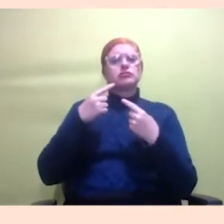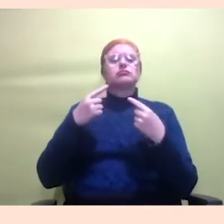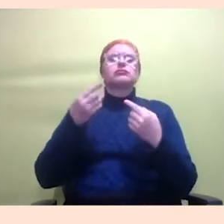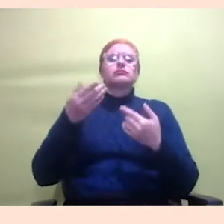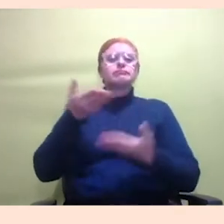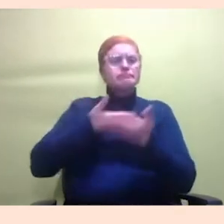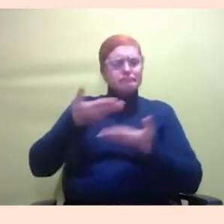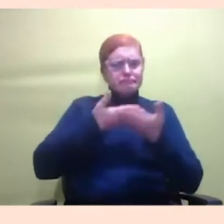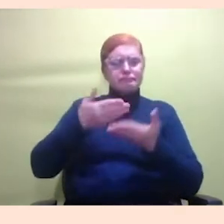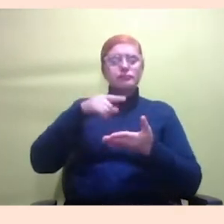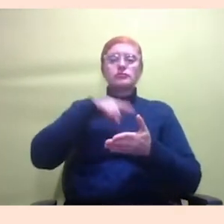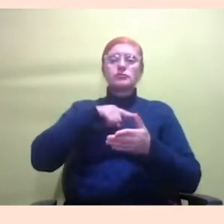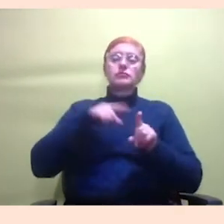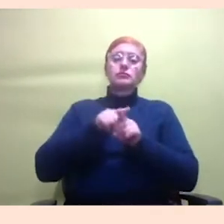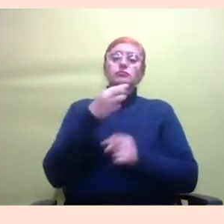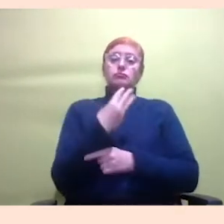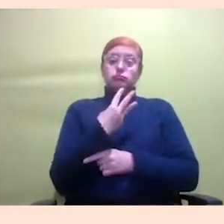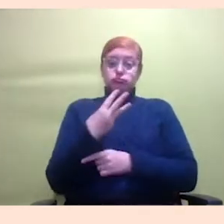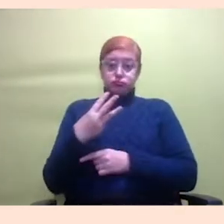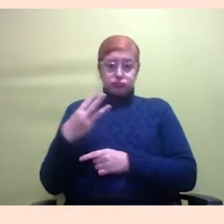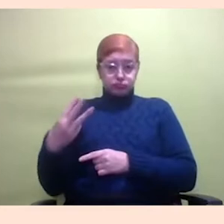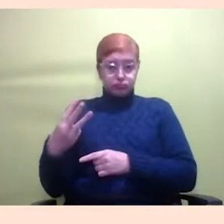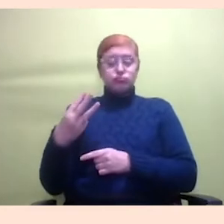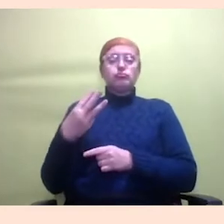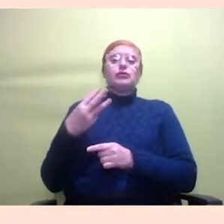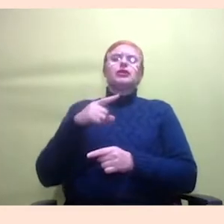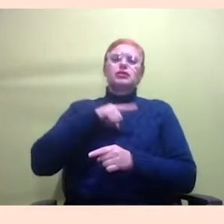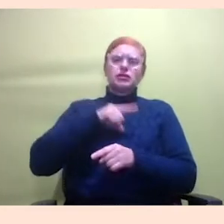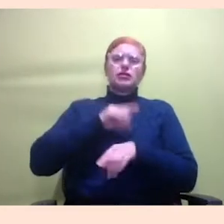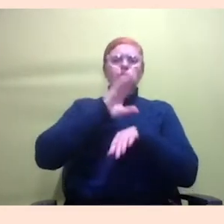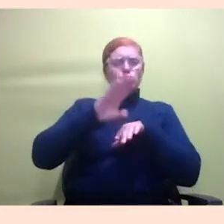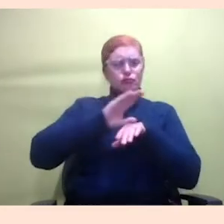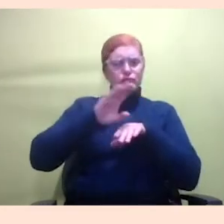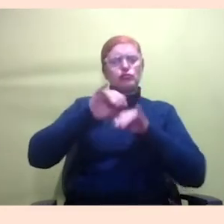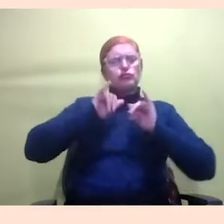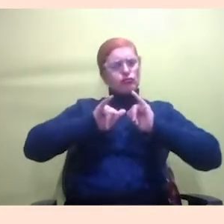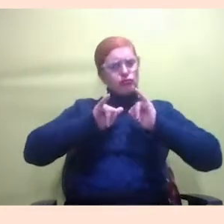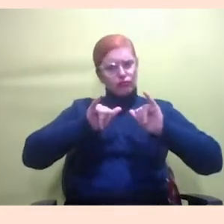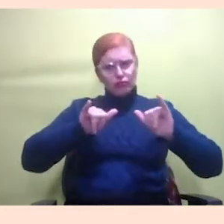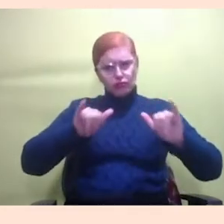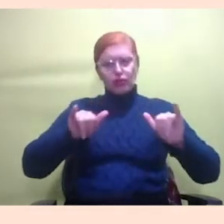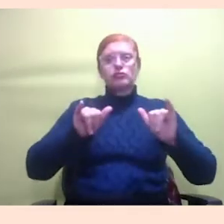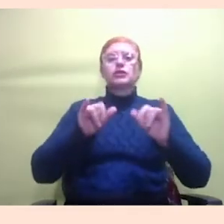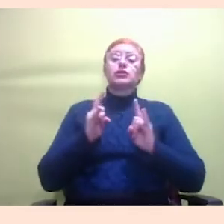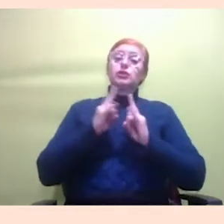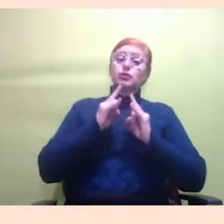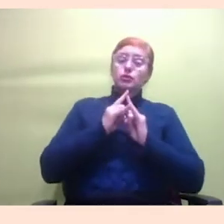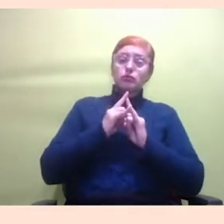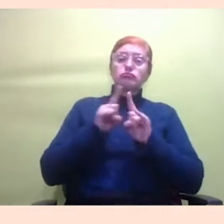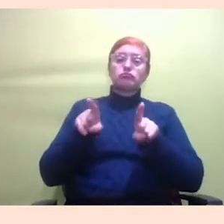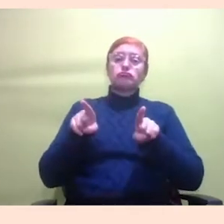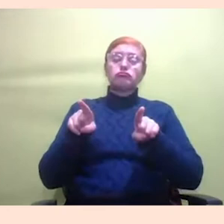disponibiliza vídeos, publicações, campanhas que essas organizações ou também a rede